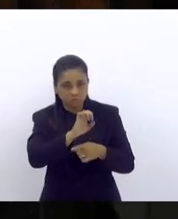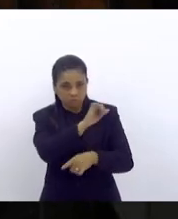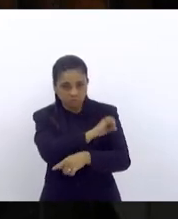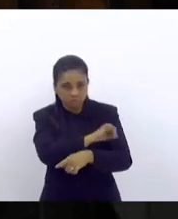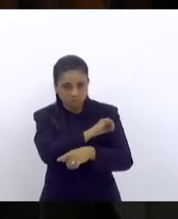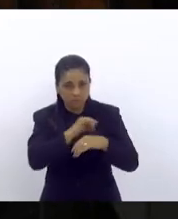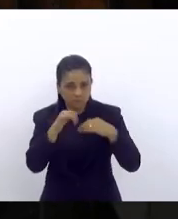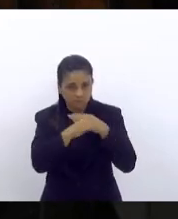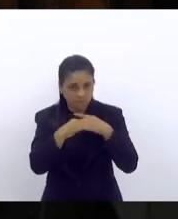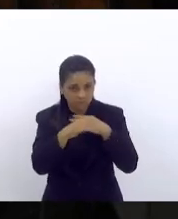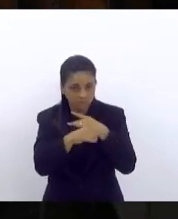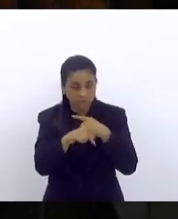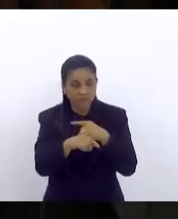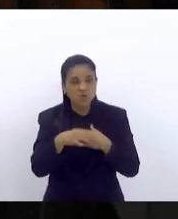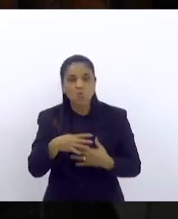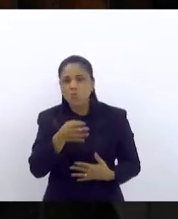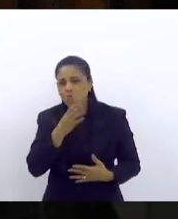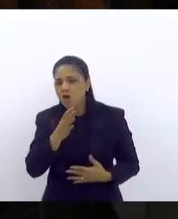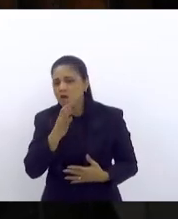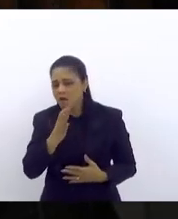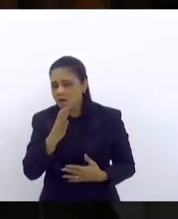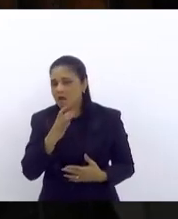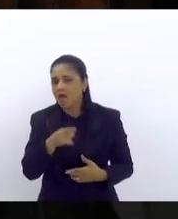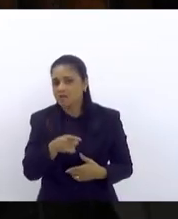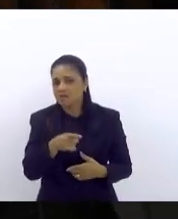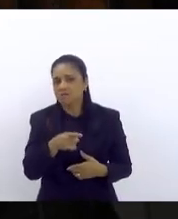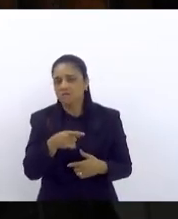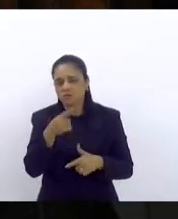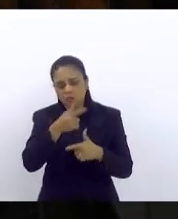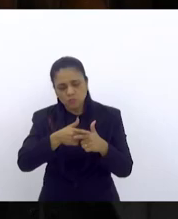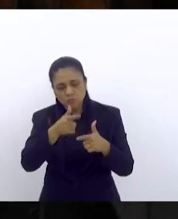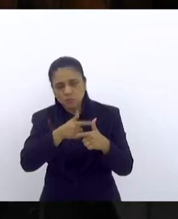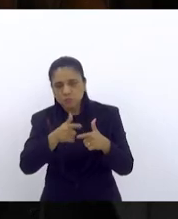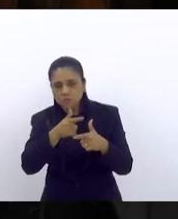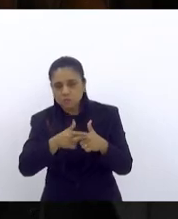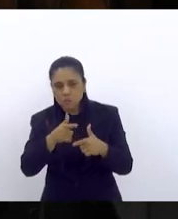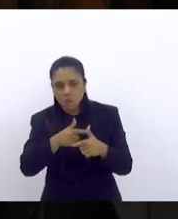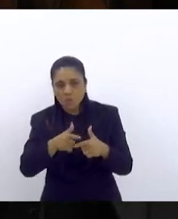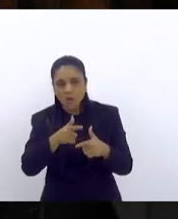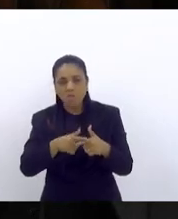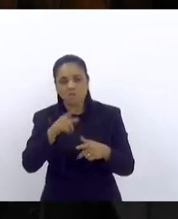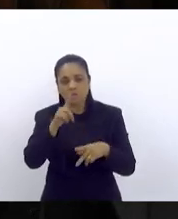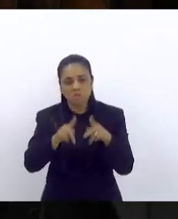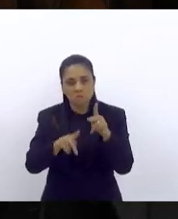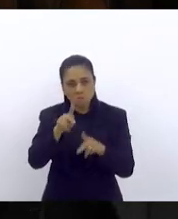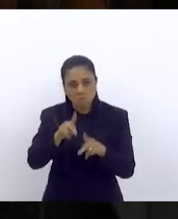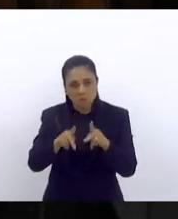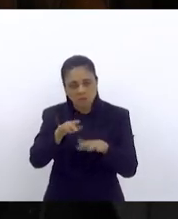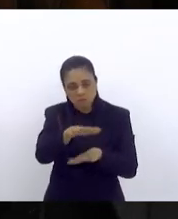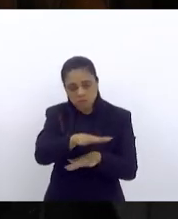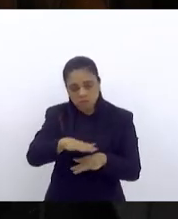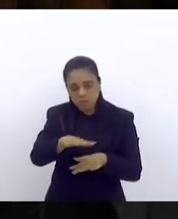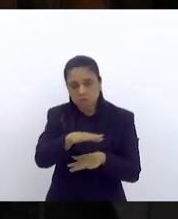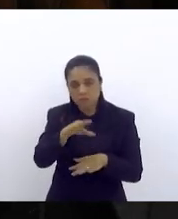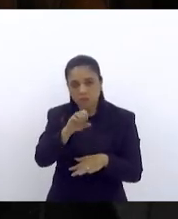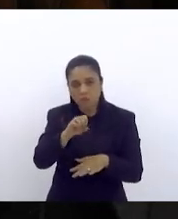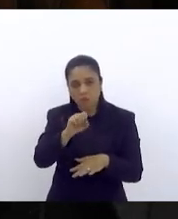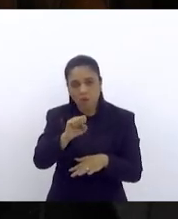muito de perto o drama da população da zona oeste